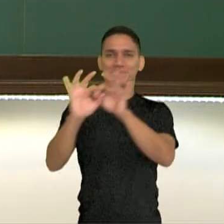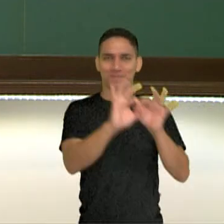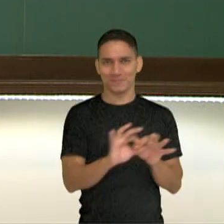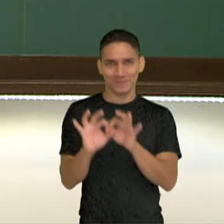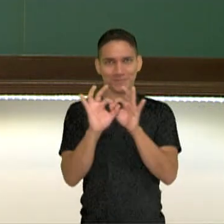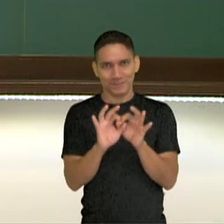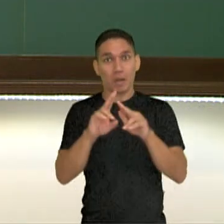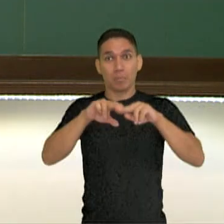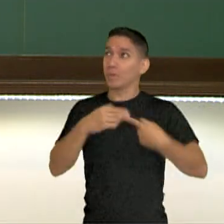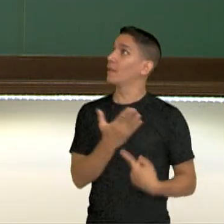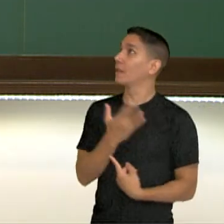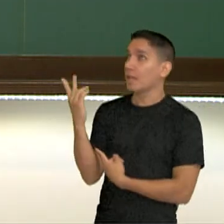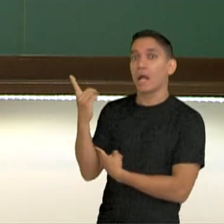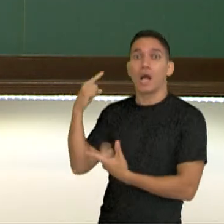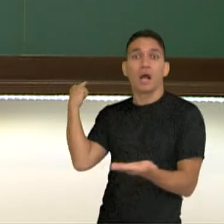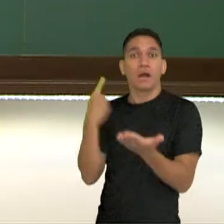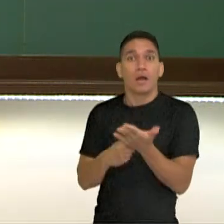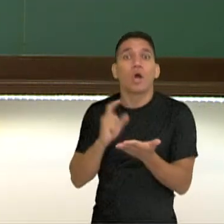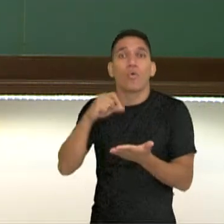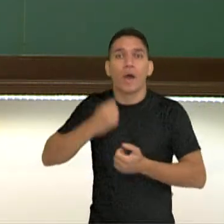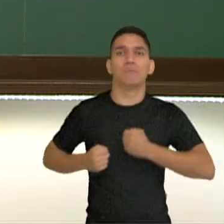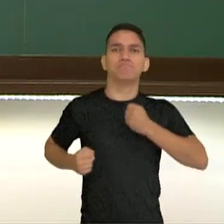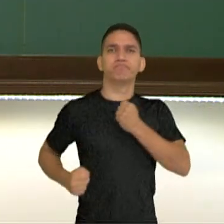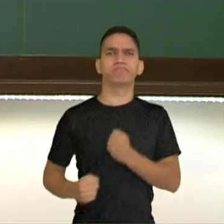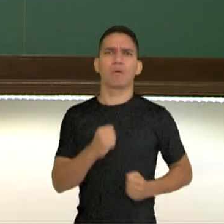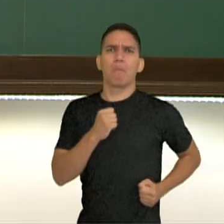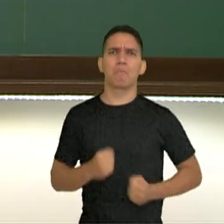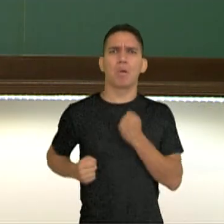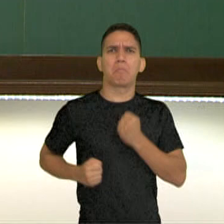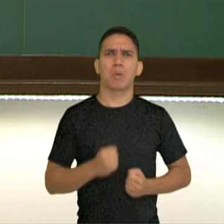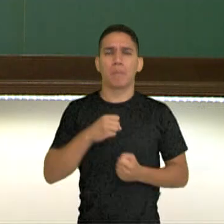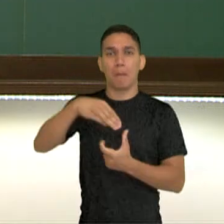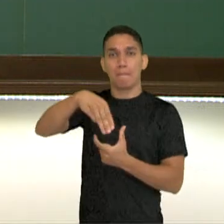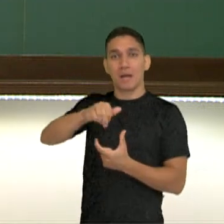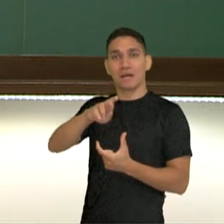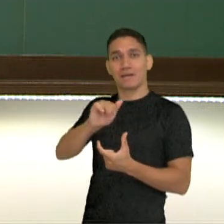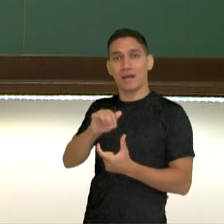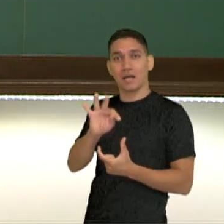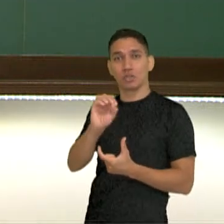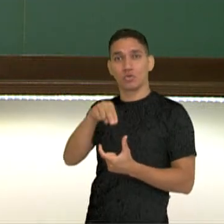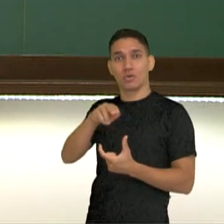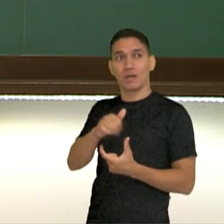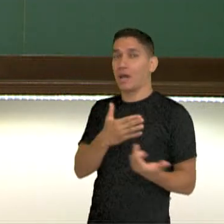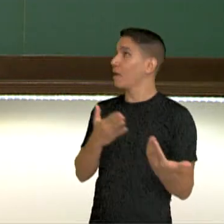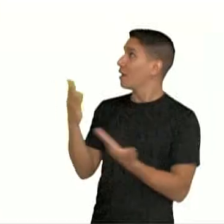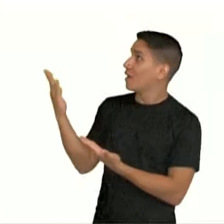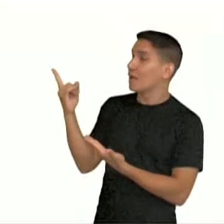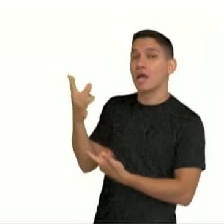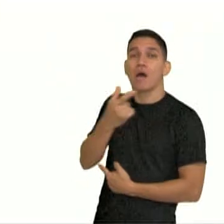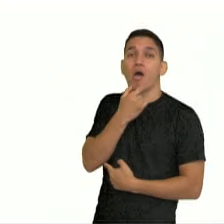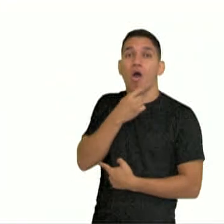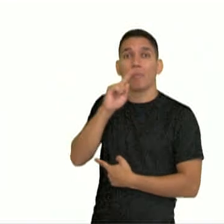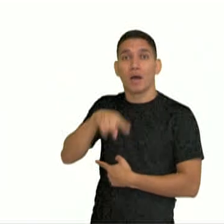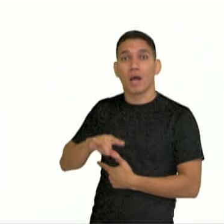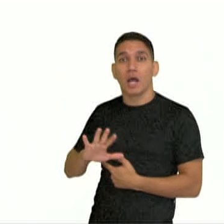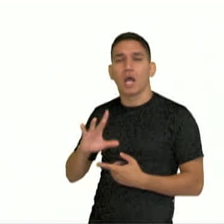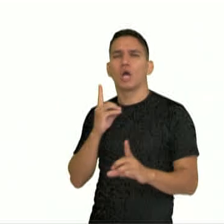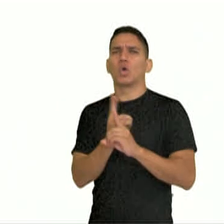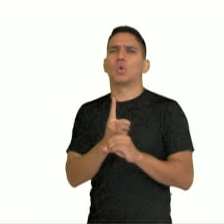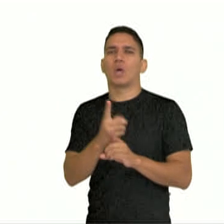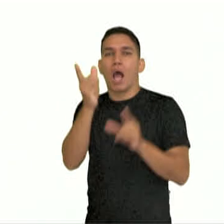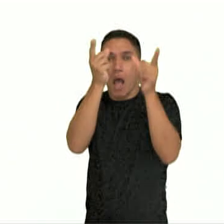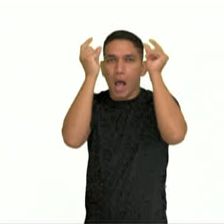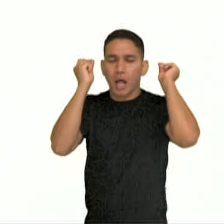vai ser estabelecida a prova da maratona. Esse cara aqui, essa estátua, ela é encontrada na Grécia entre